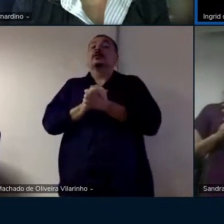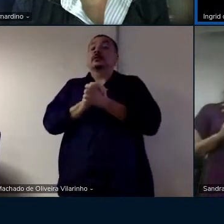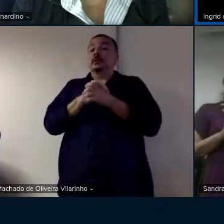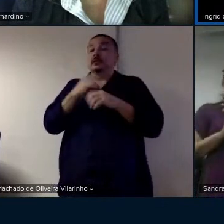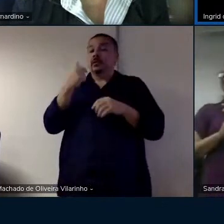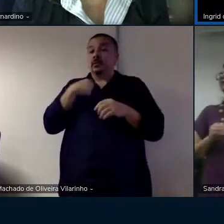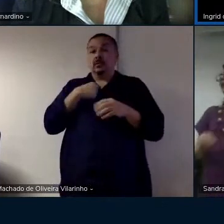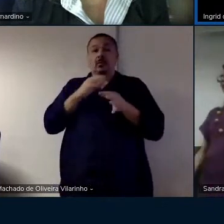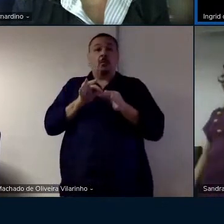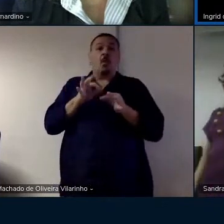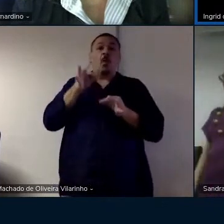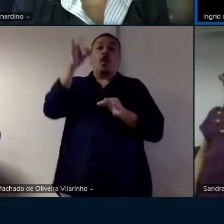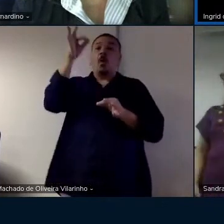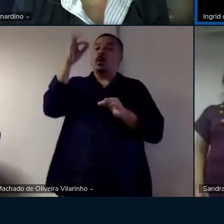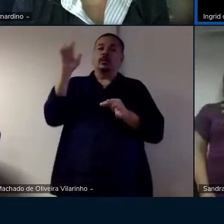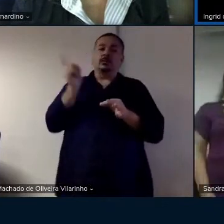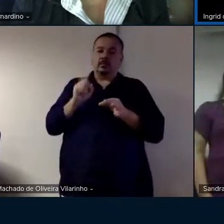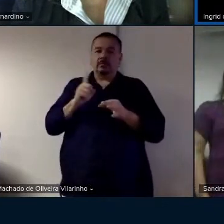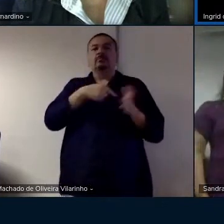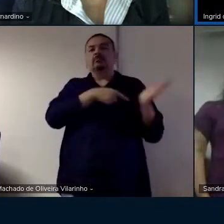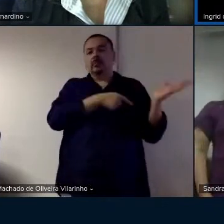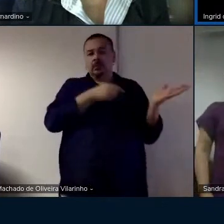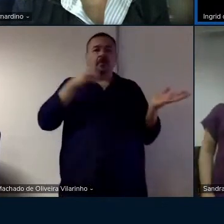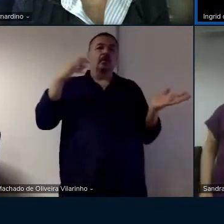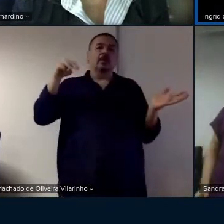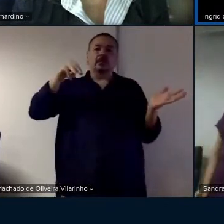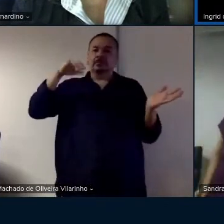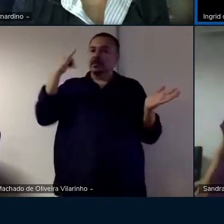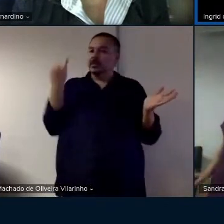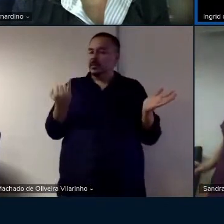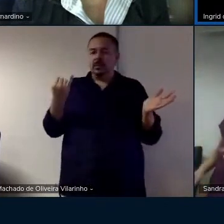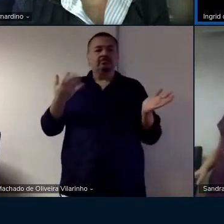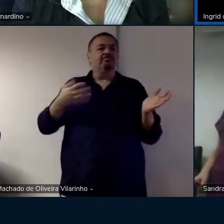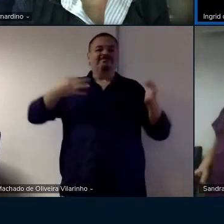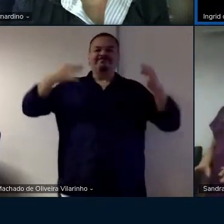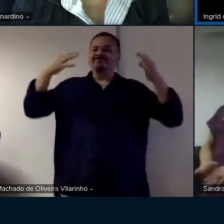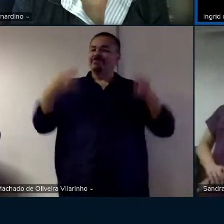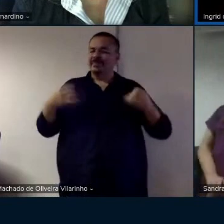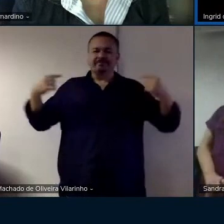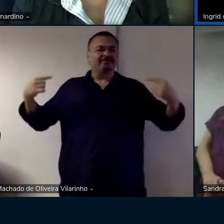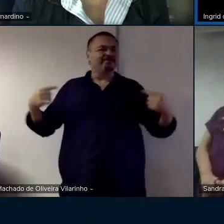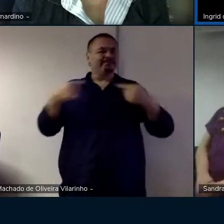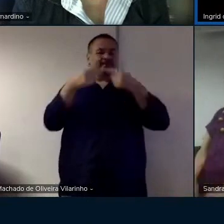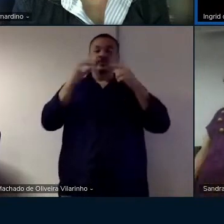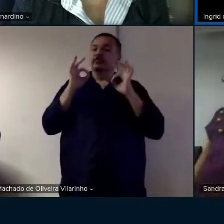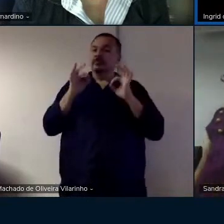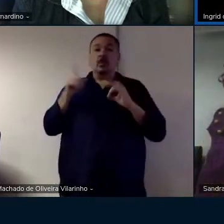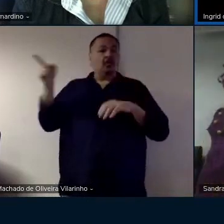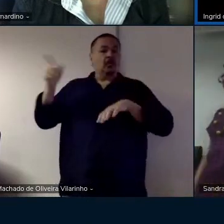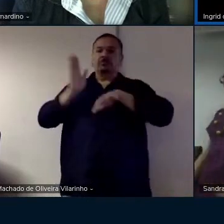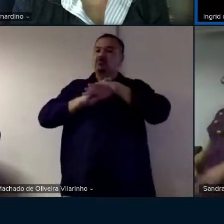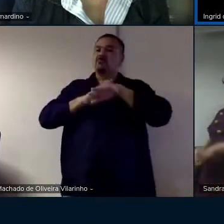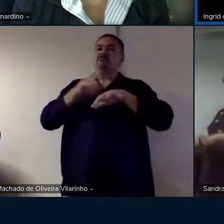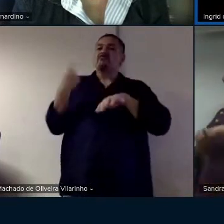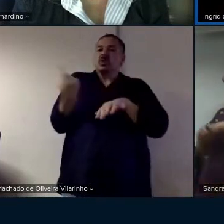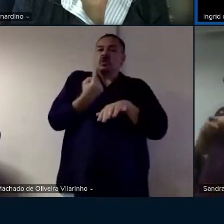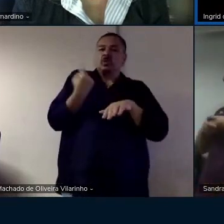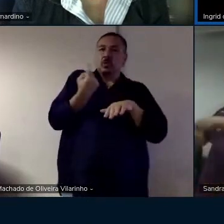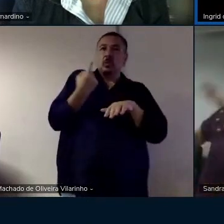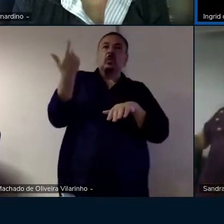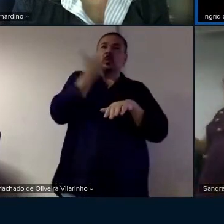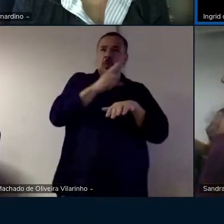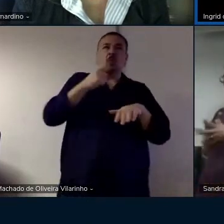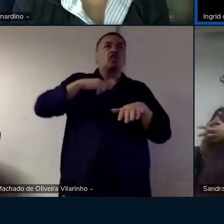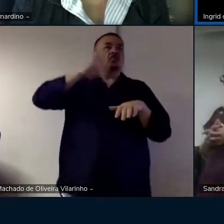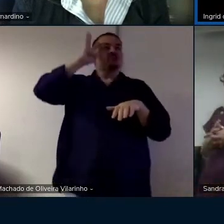eu não vou não vou me alongar porque as palavras da Michelle foram precisas e é isso mesmo você é autodidata você